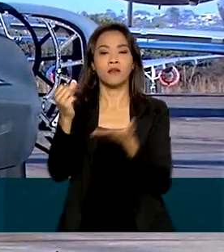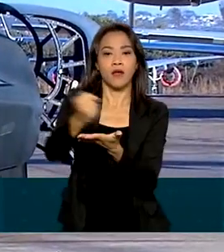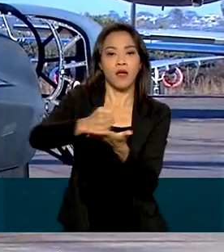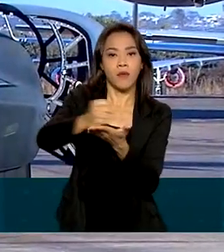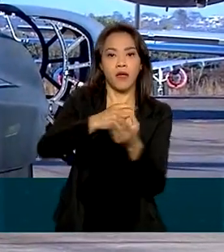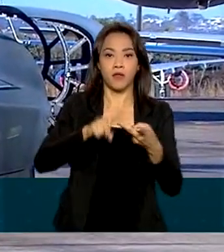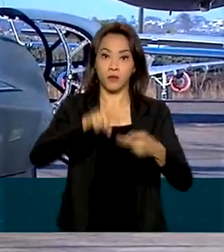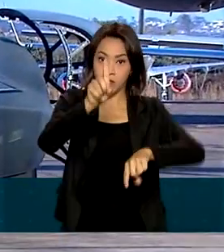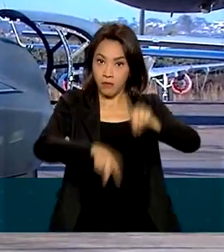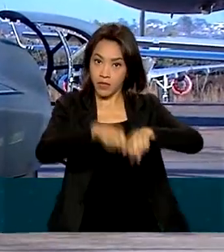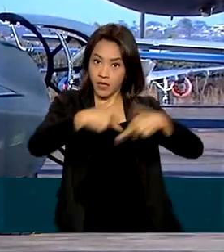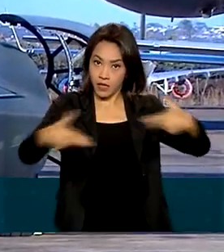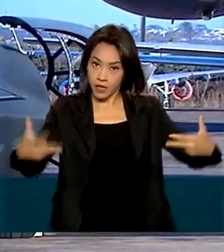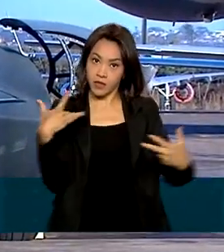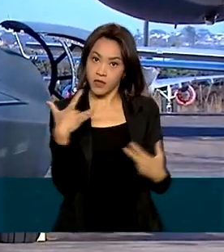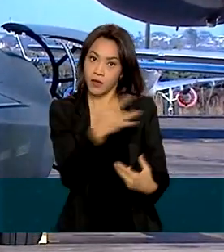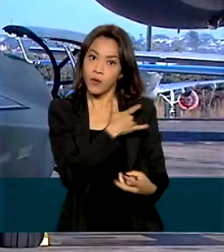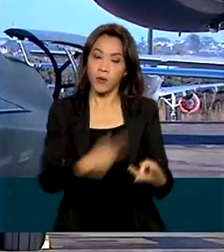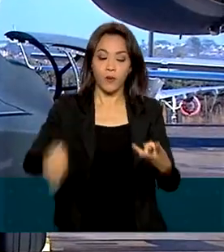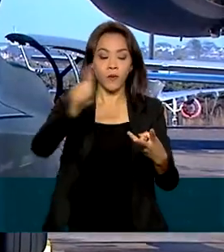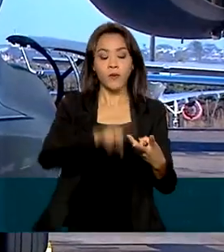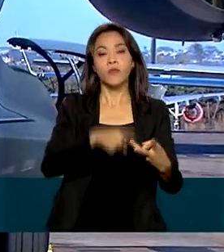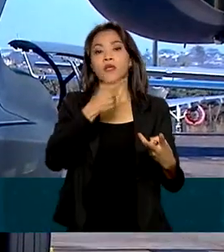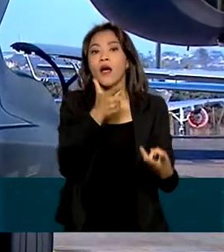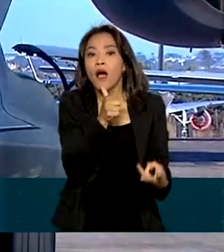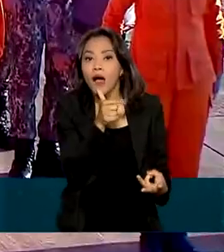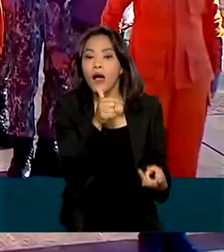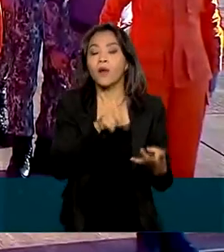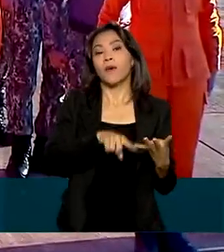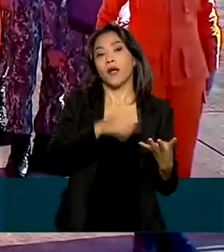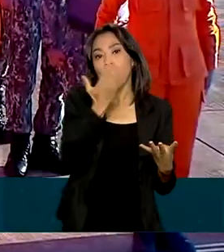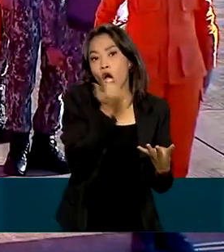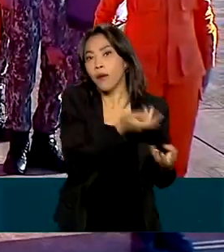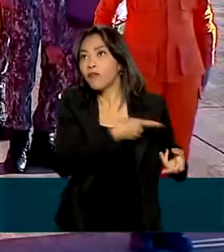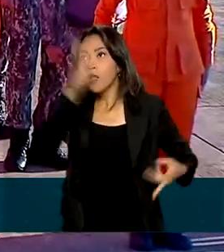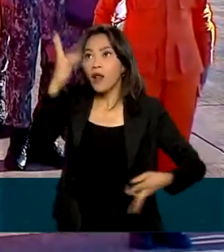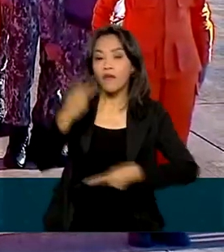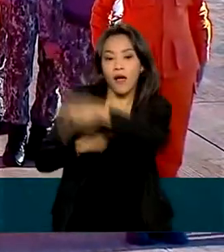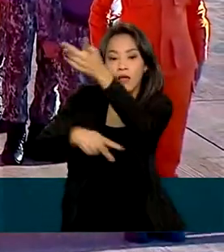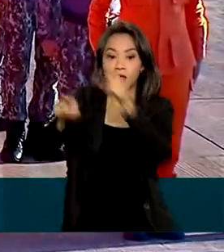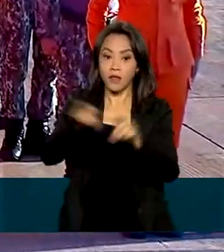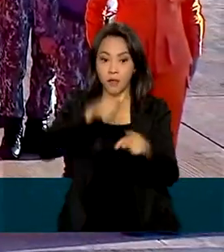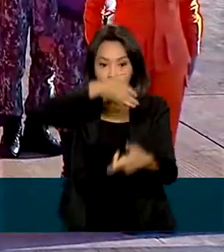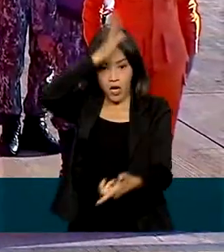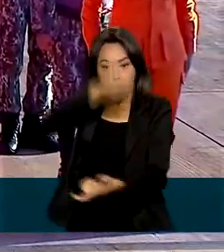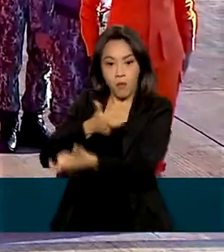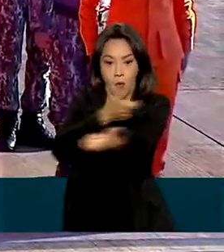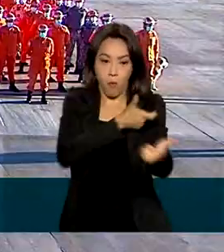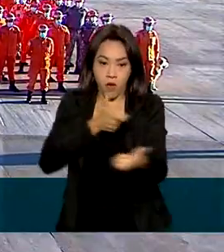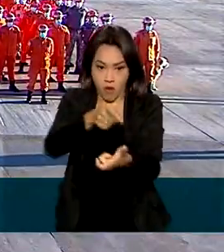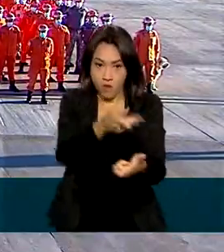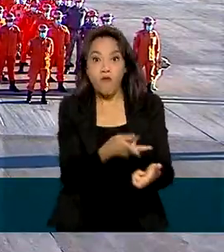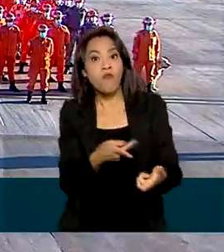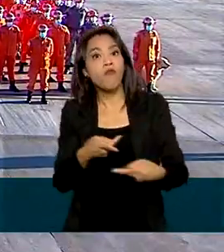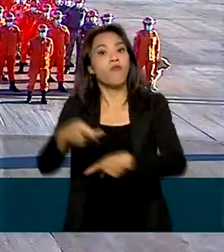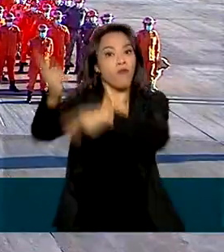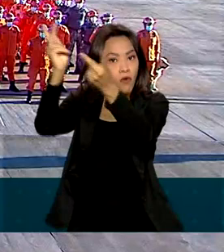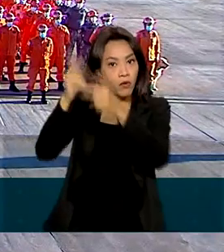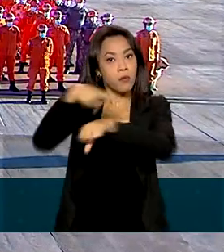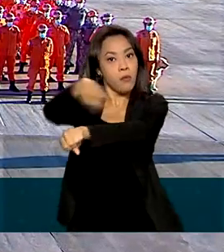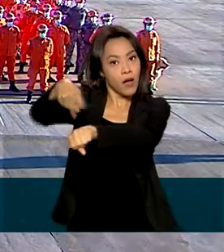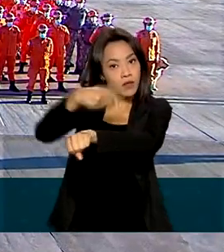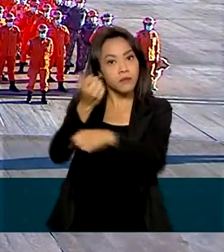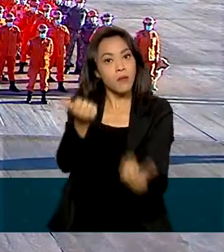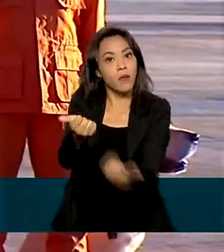equipamentos médicos, purificadores de água e alimentos. Bombeiros brasileiros também foram ao país, onde ajudaram na